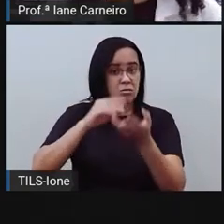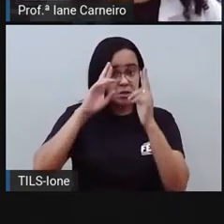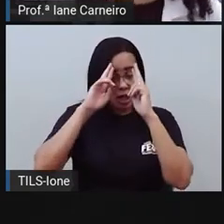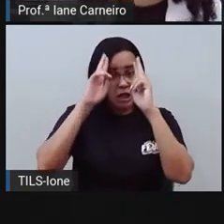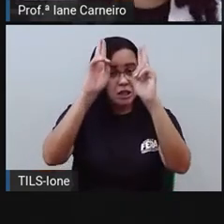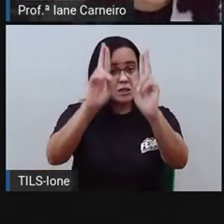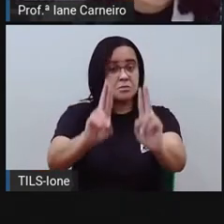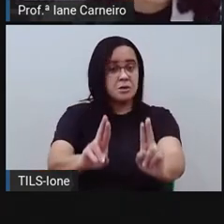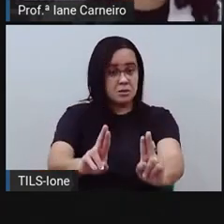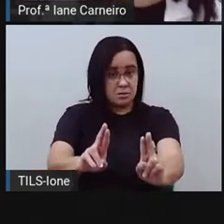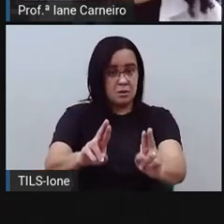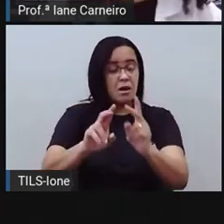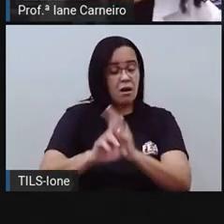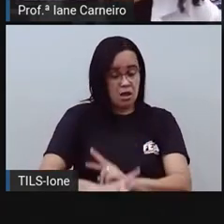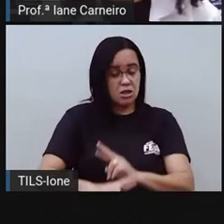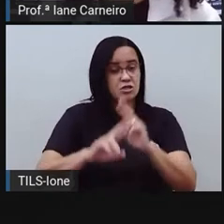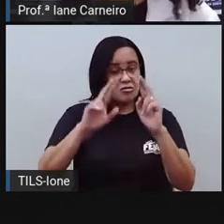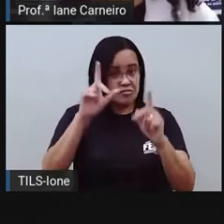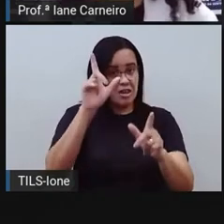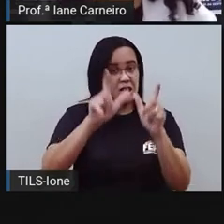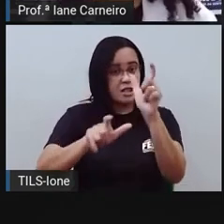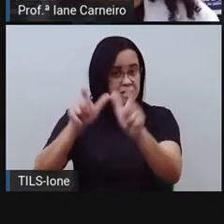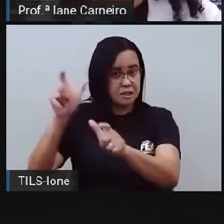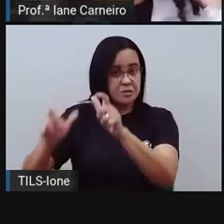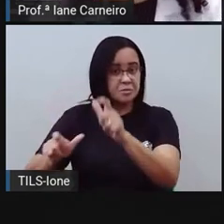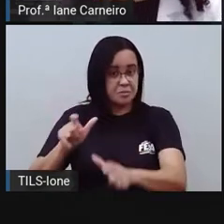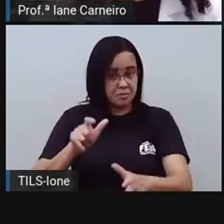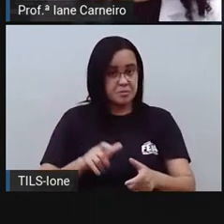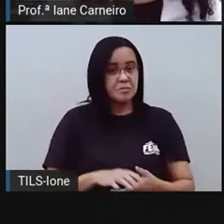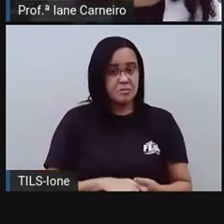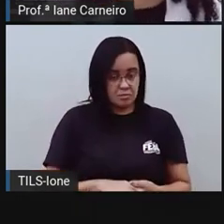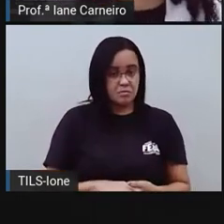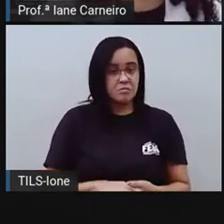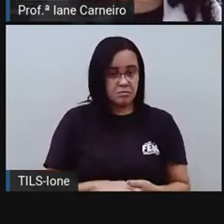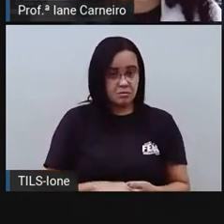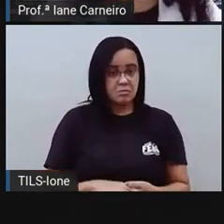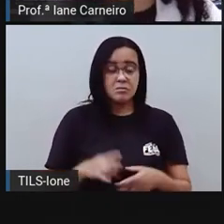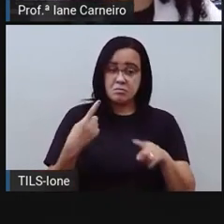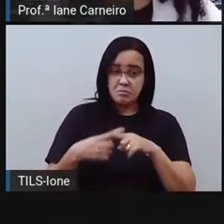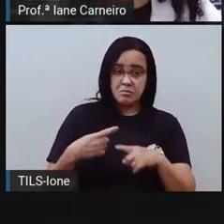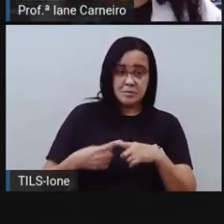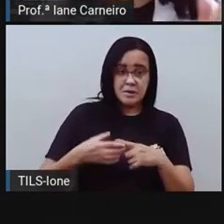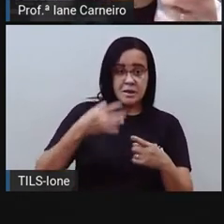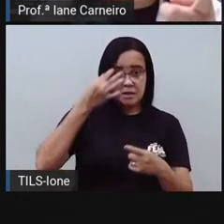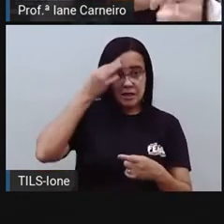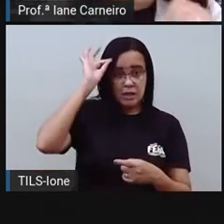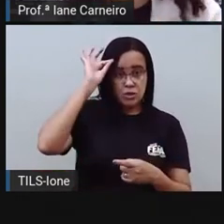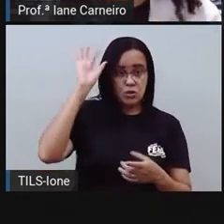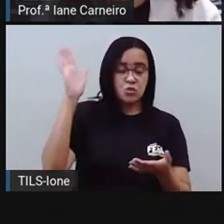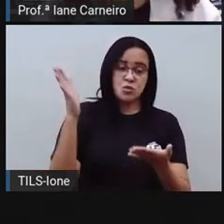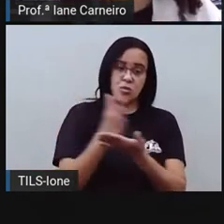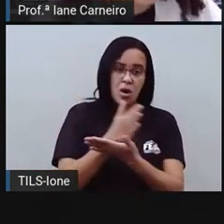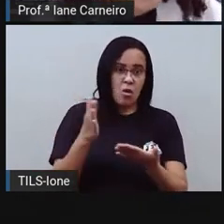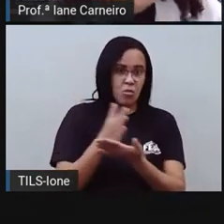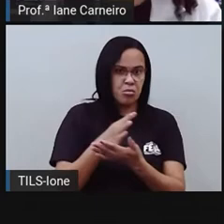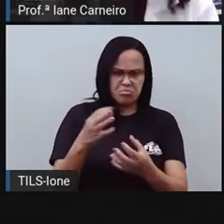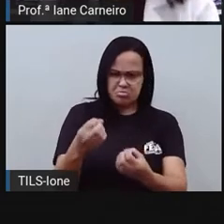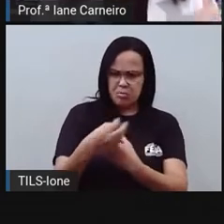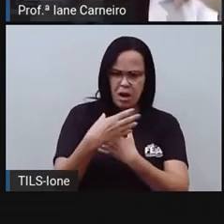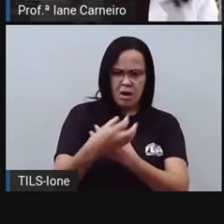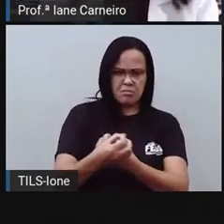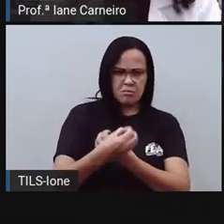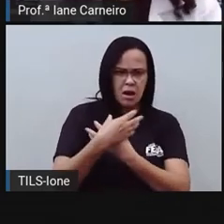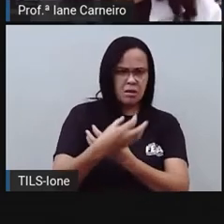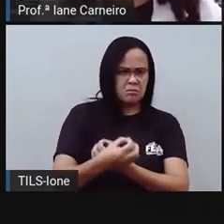que cresceram, eram desrespeitosos, não foram ensinados a serem respeitosos. Quando eram crianças da idade de vocês,